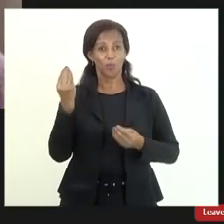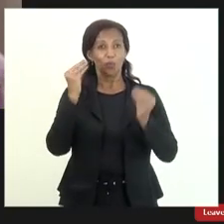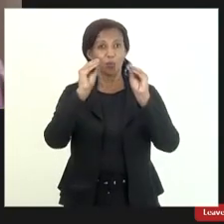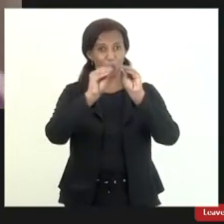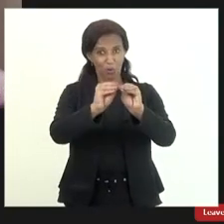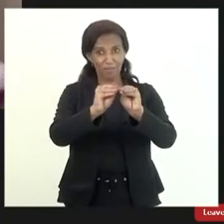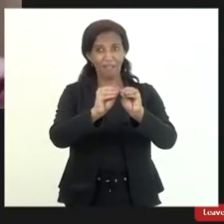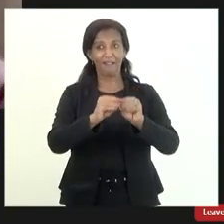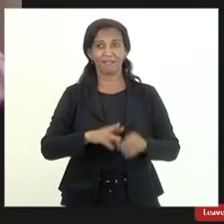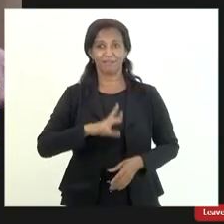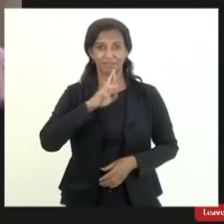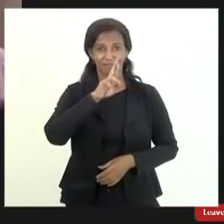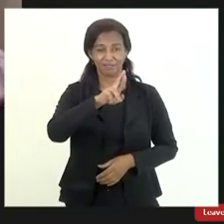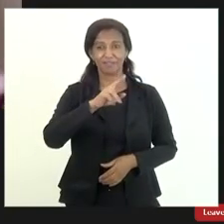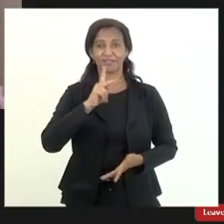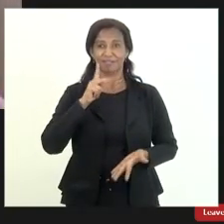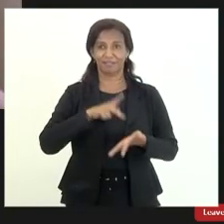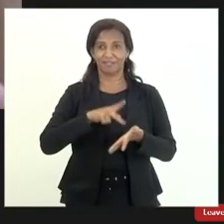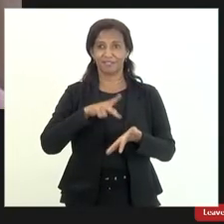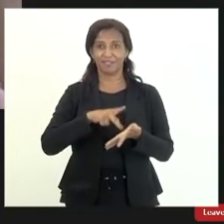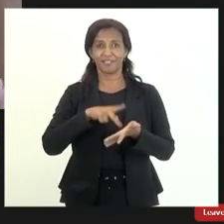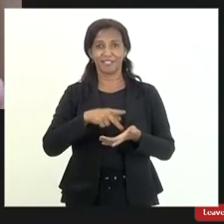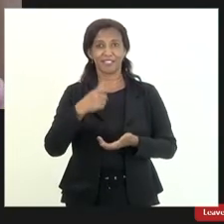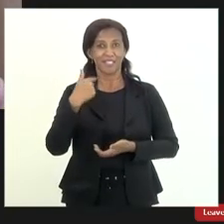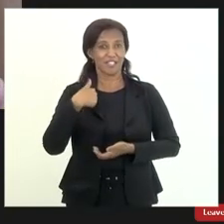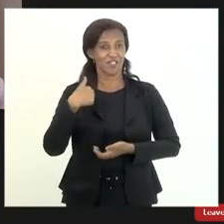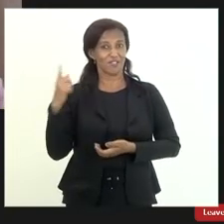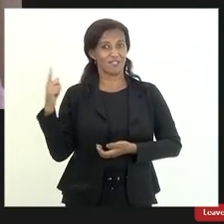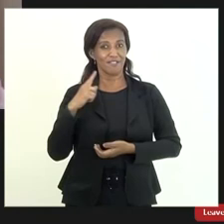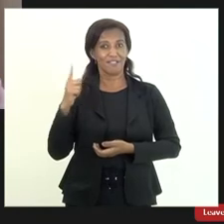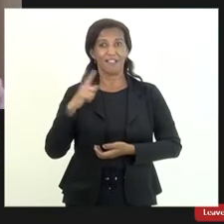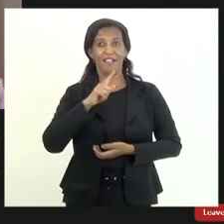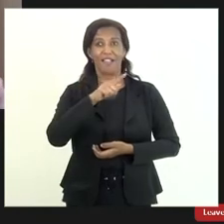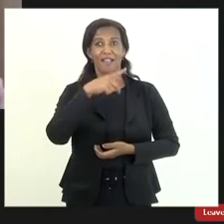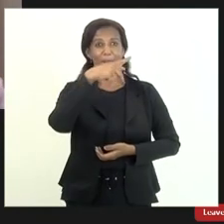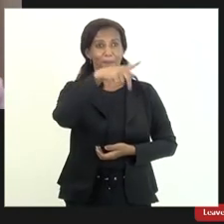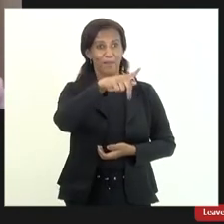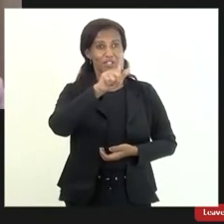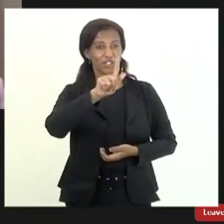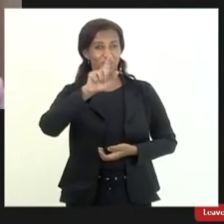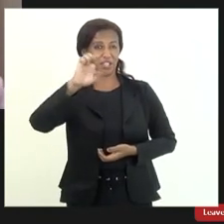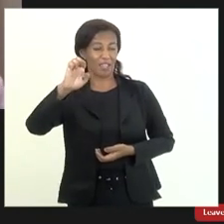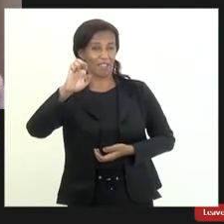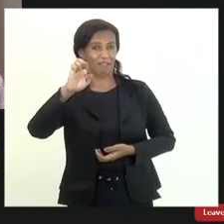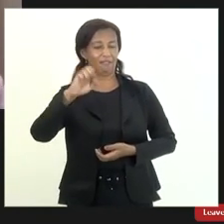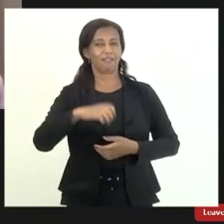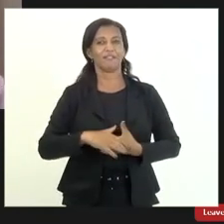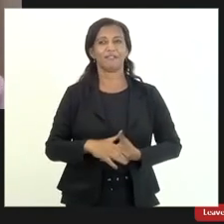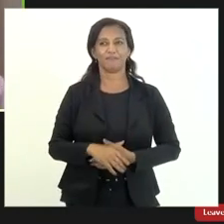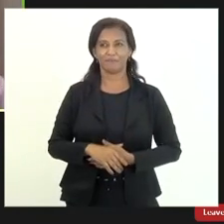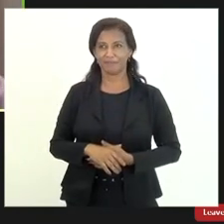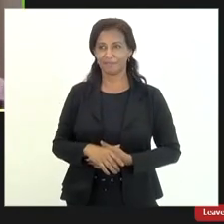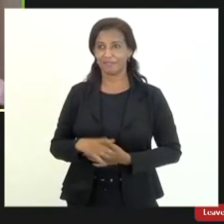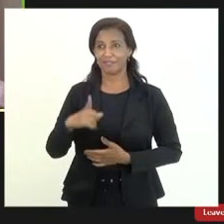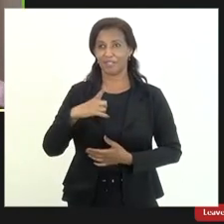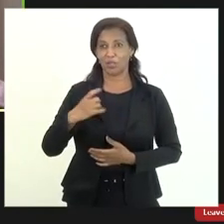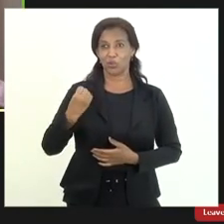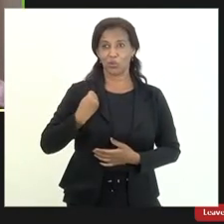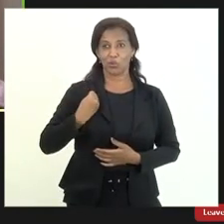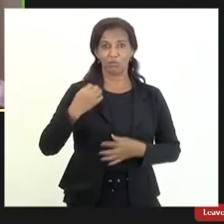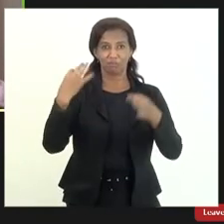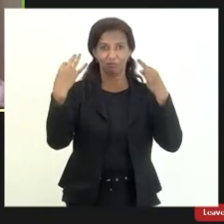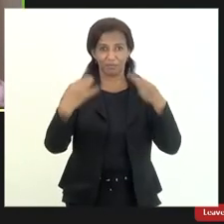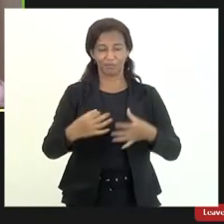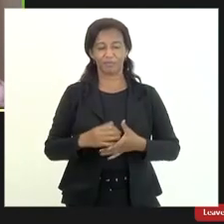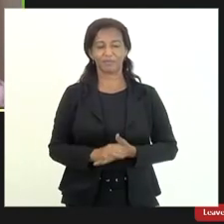fonte está correta que não é nem deputado Eleomar é a procuradoria geral do estado mas o deputado Luiz Paulo eu posso